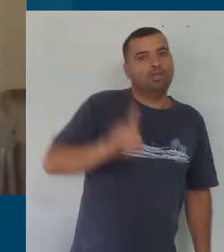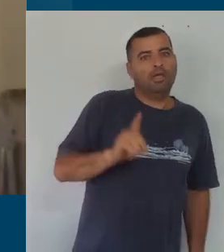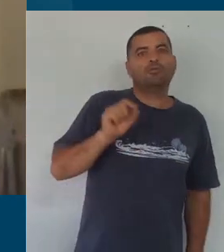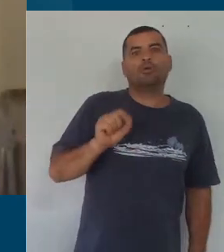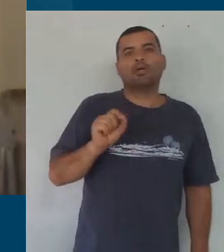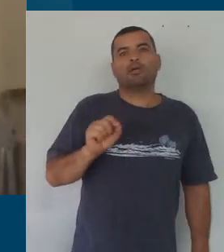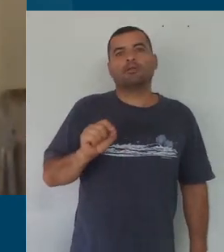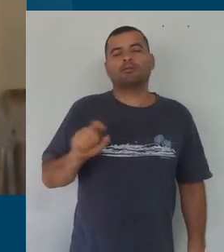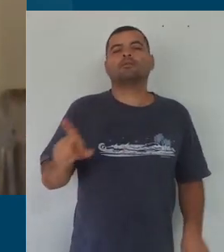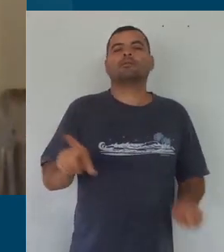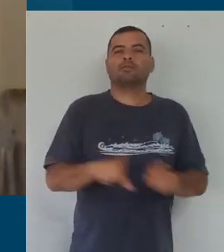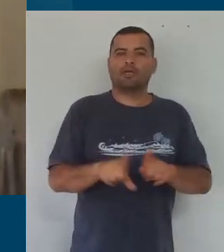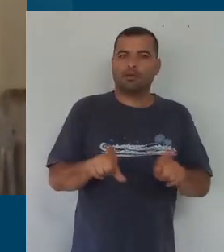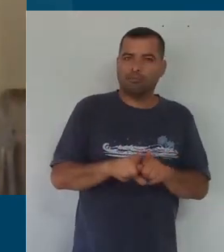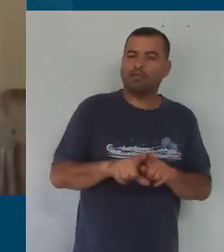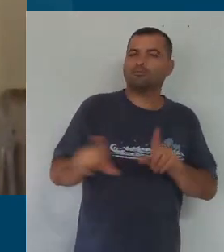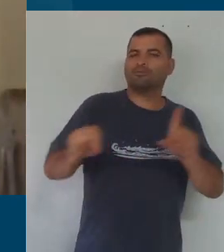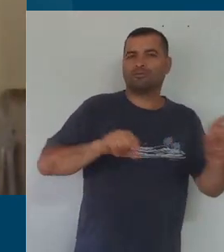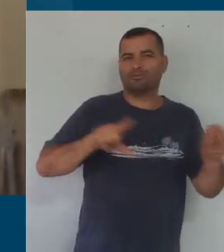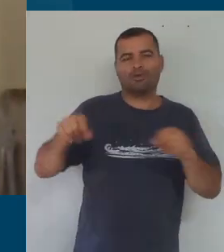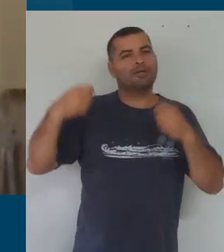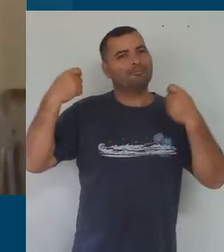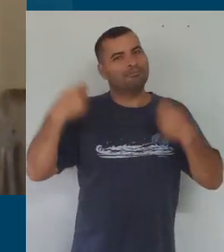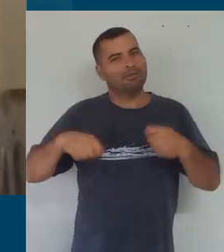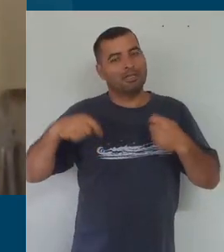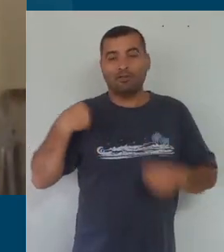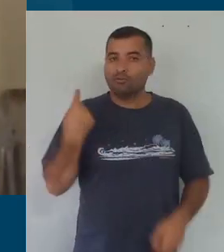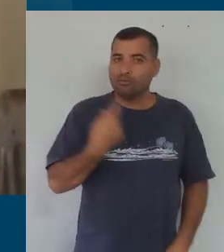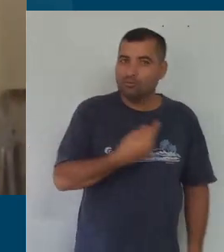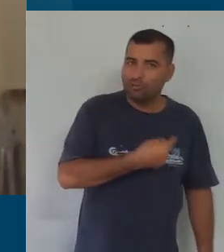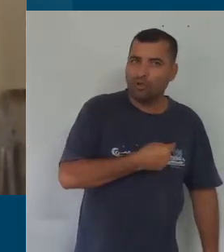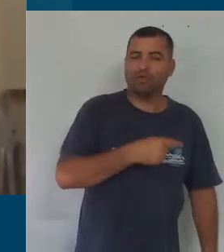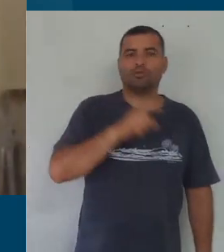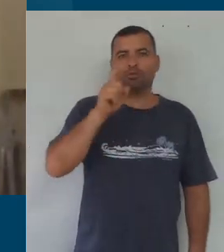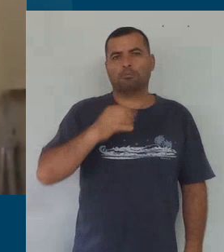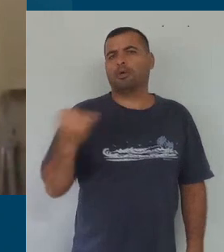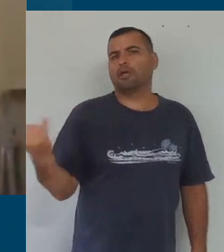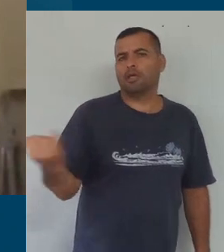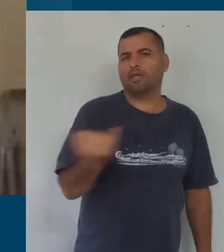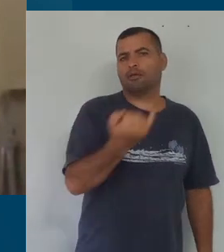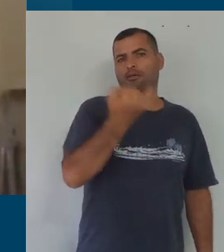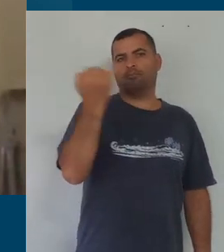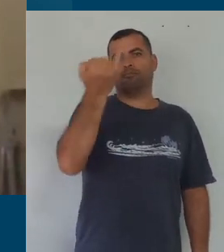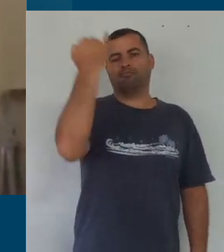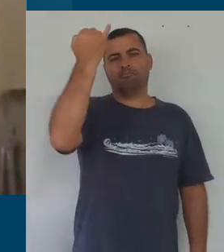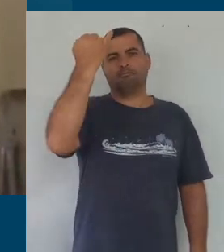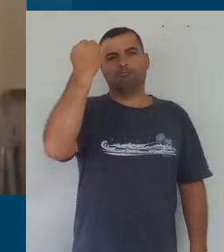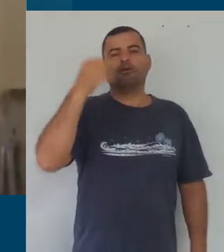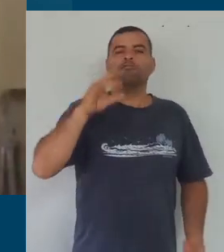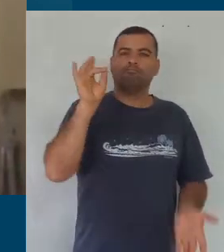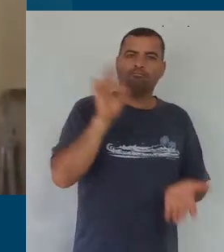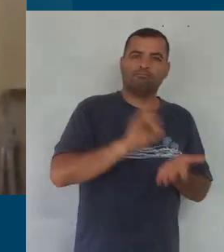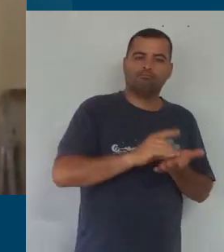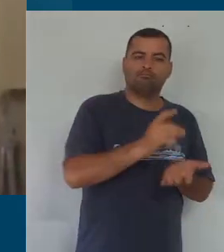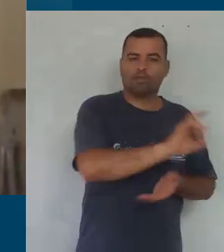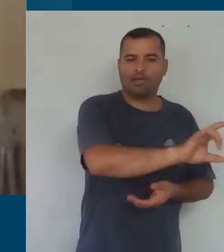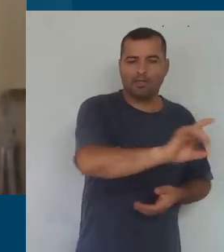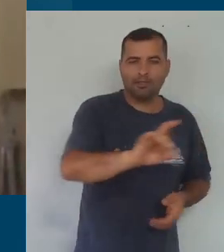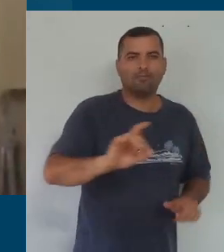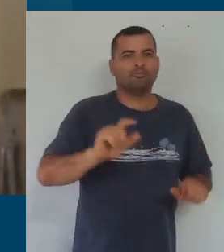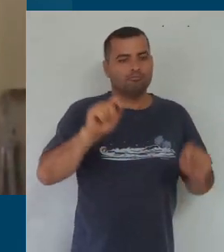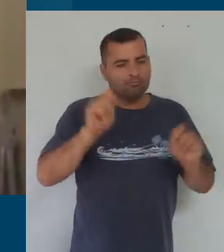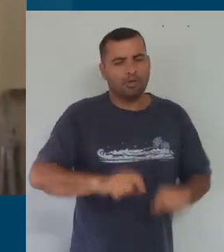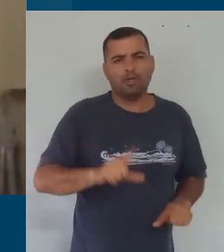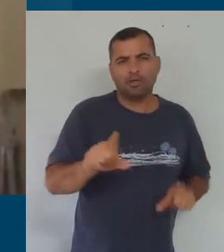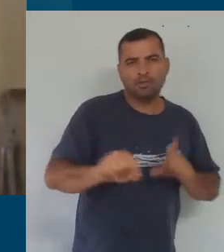de fazer escolhas e, para isso, nós somos peças fundamentais para que elas possam fazer escolhas. eu